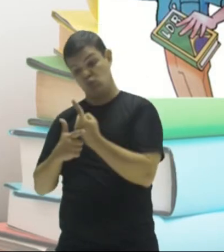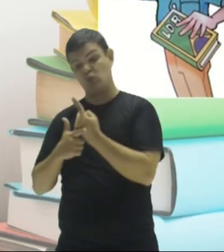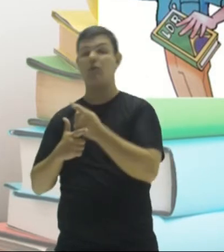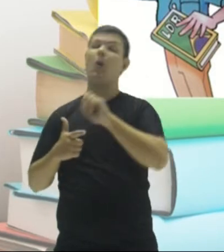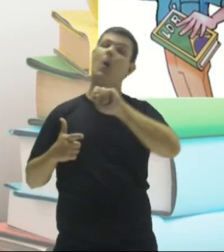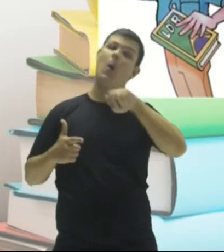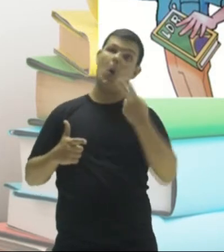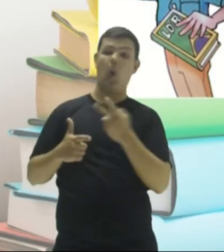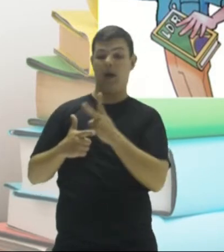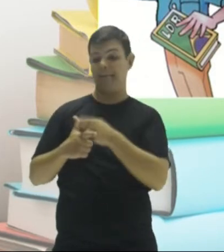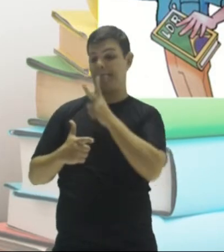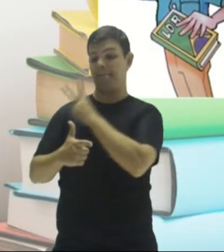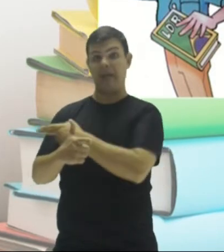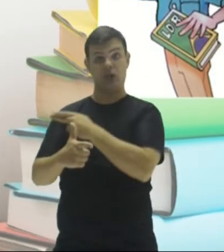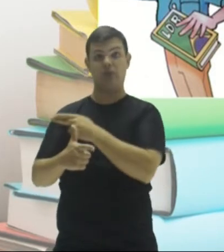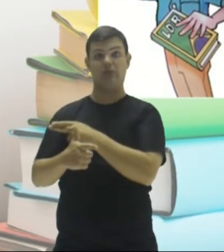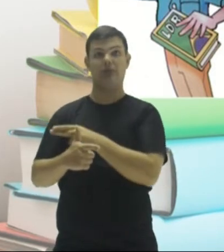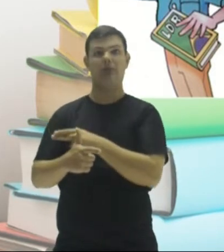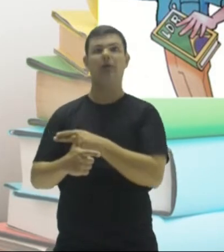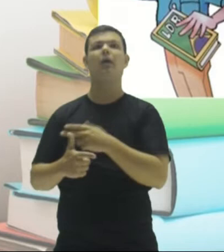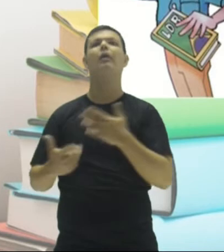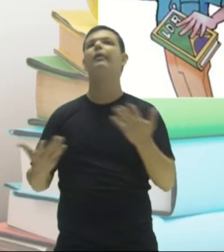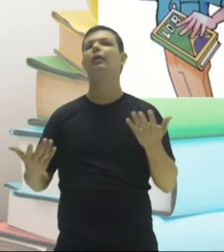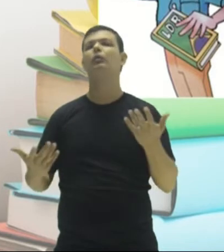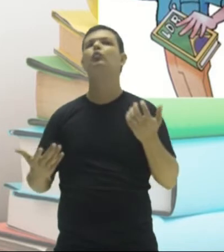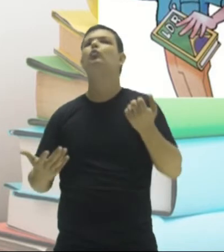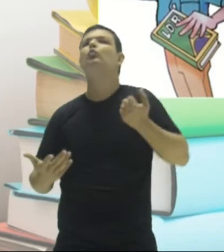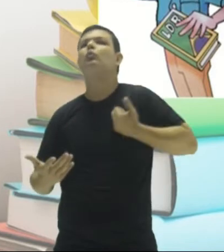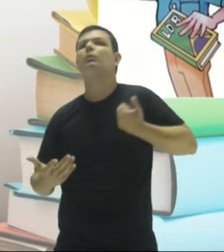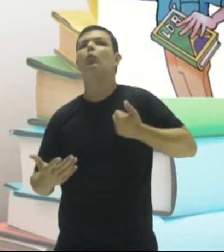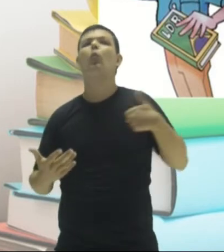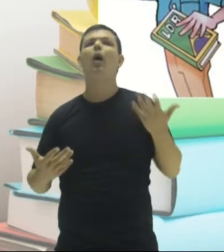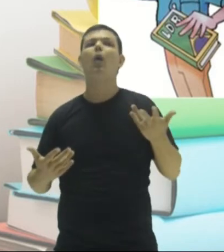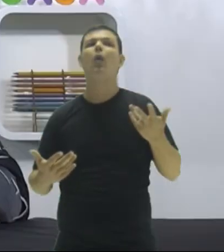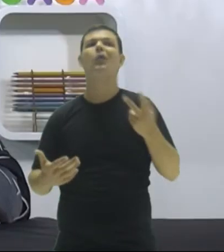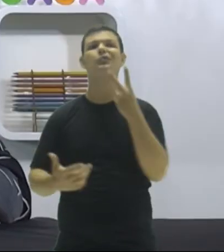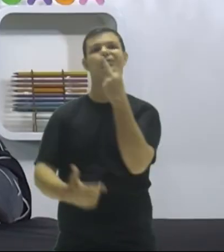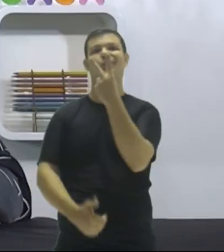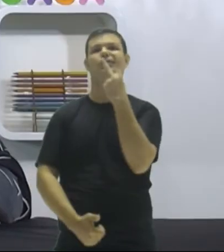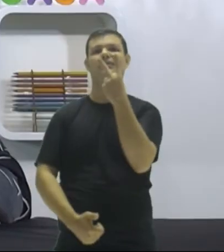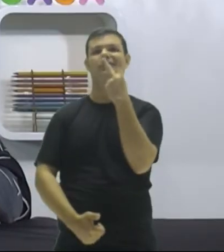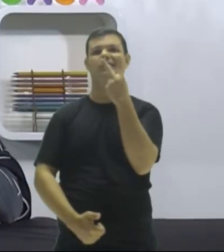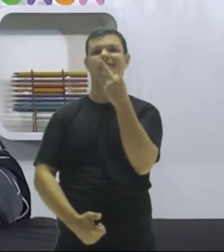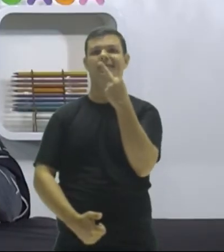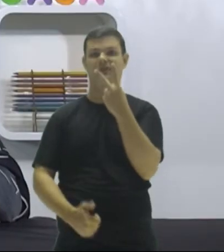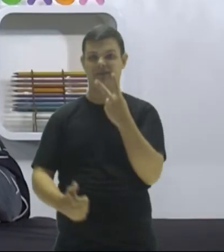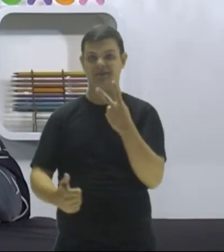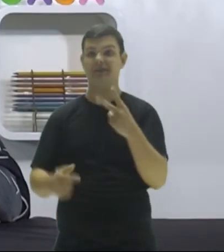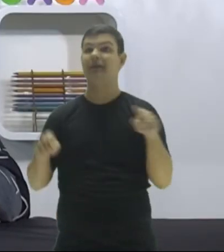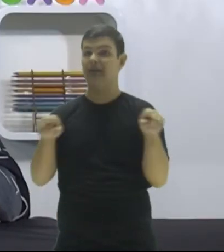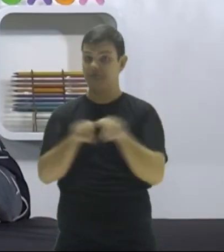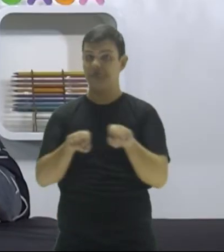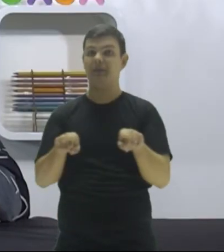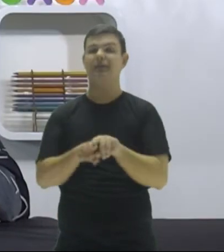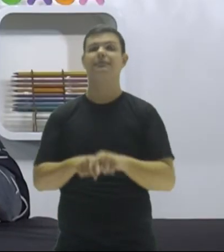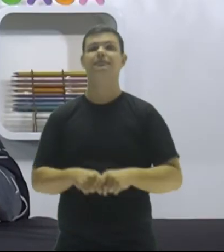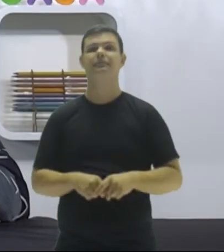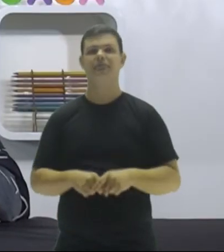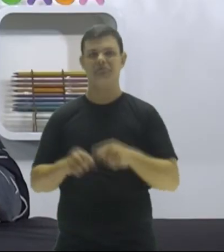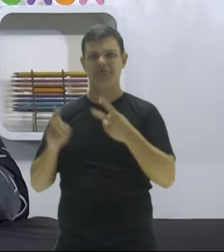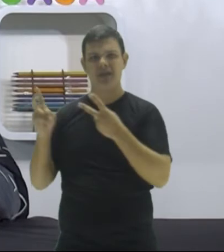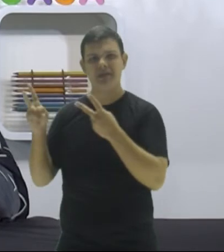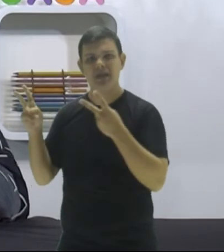mesmo. Qual é o número? Ah, o número dois. Olha lá, galera. O número dois, vocês